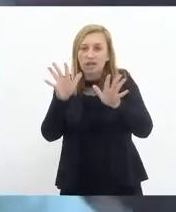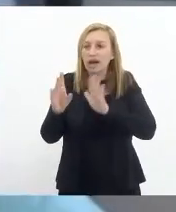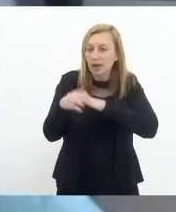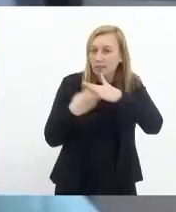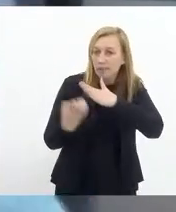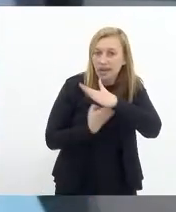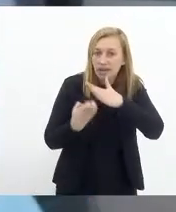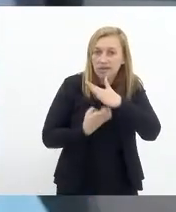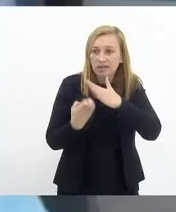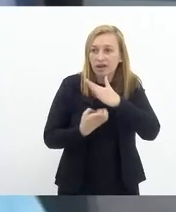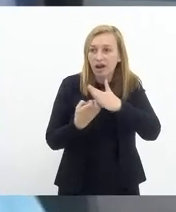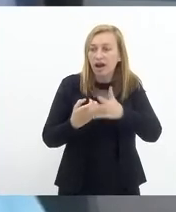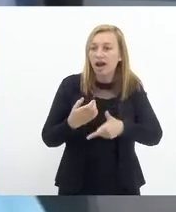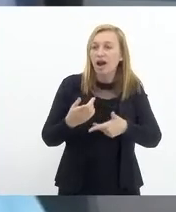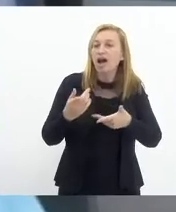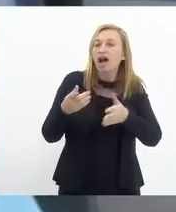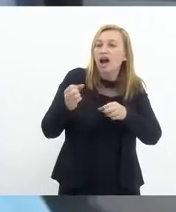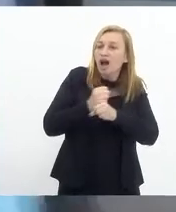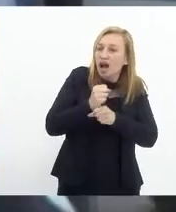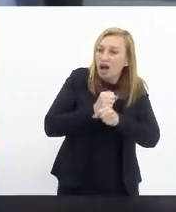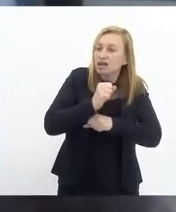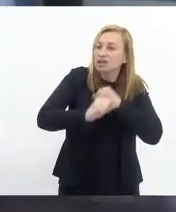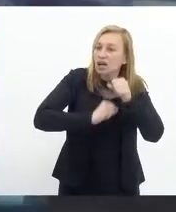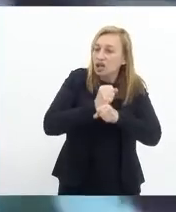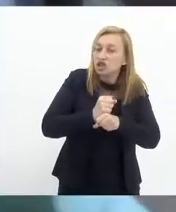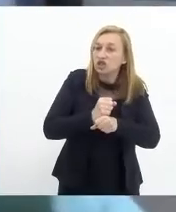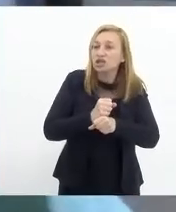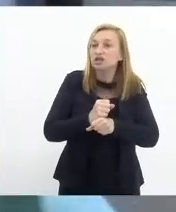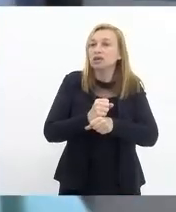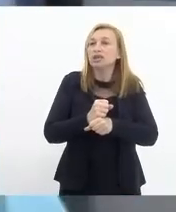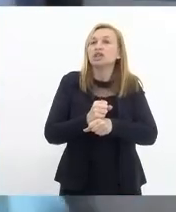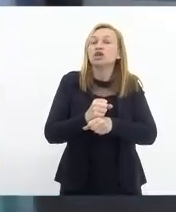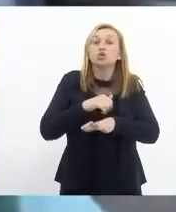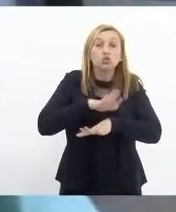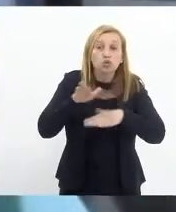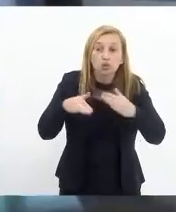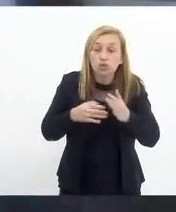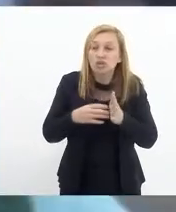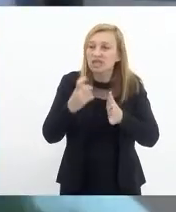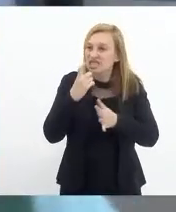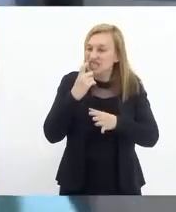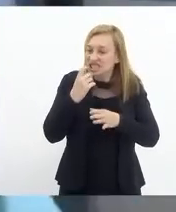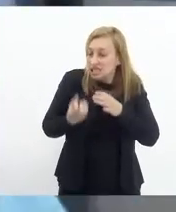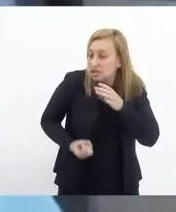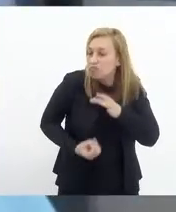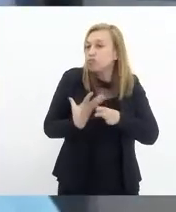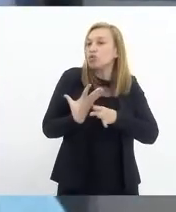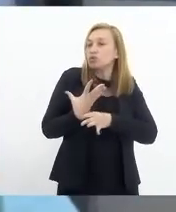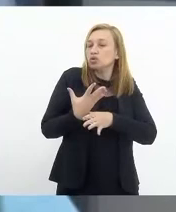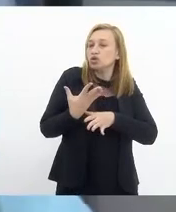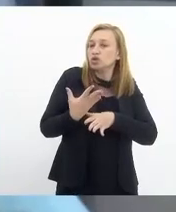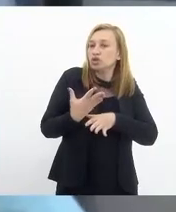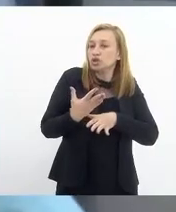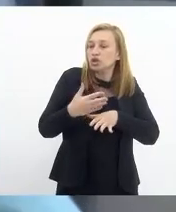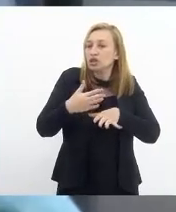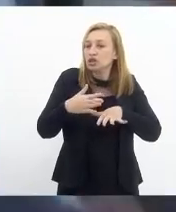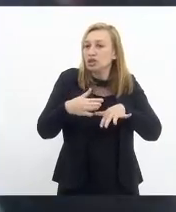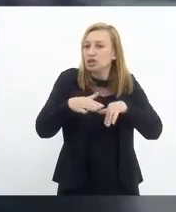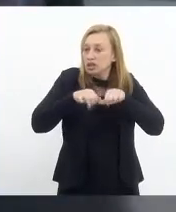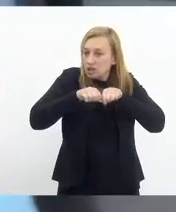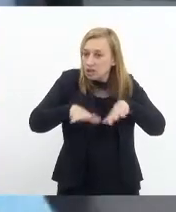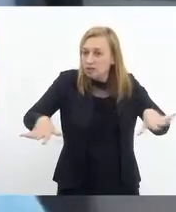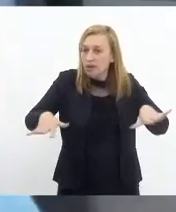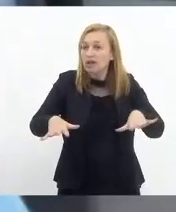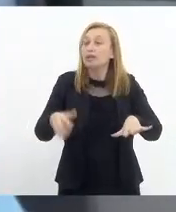a declarar anualmente todas as embalagens que produzem, que põem em circulação e que têm a obrigação de